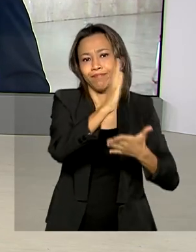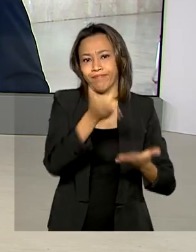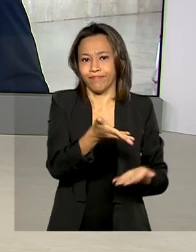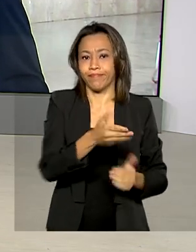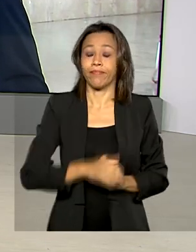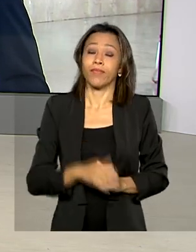informações. Obrigada, Glauco, pelas